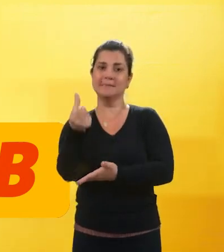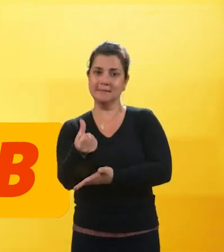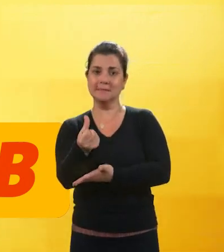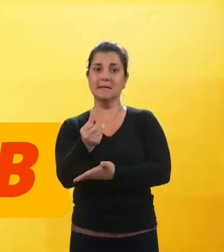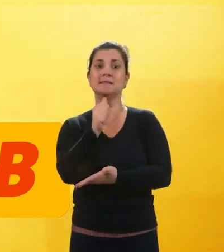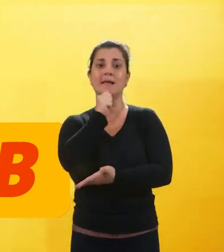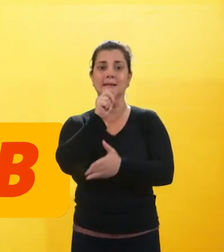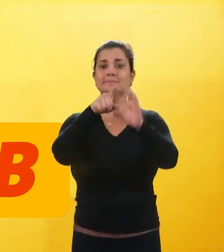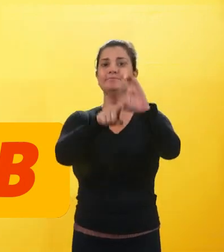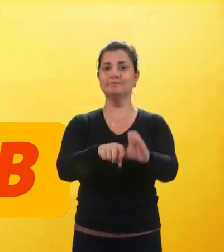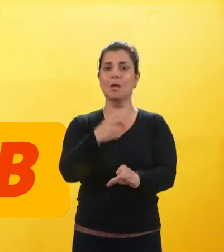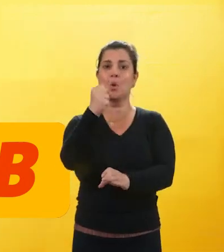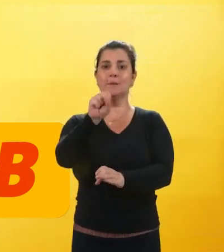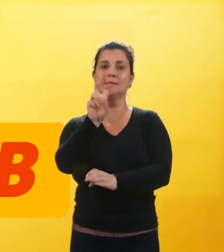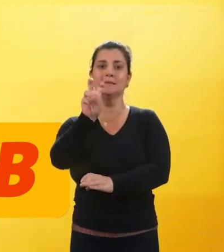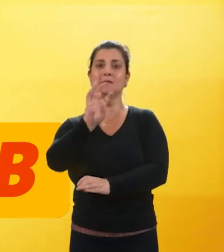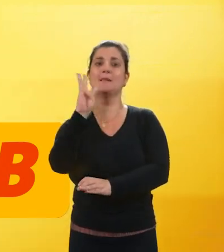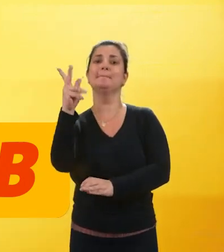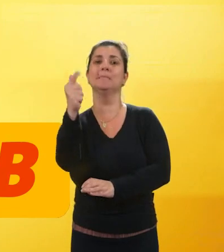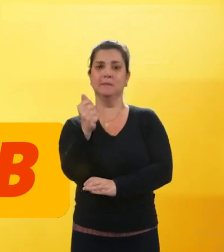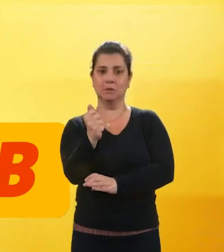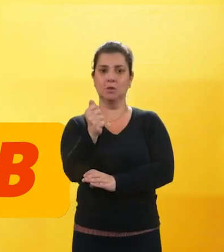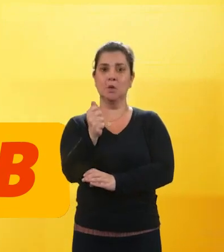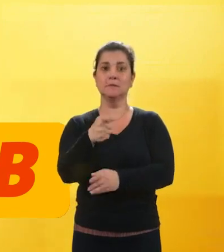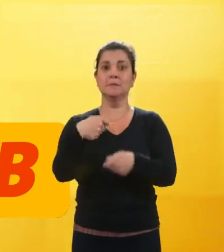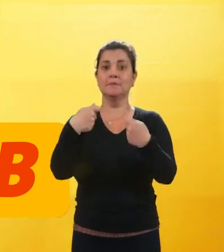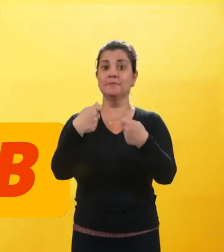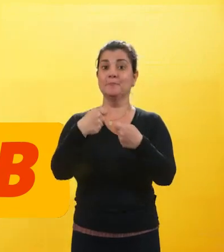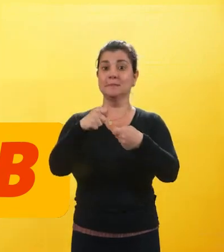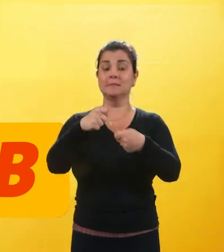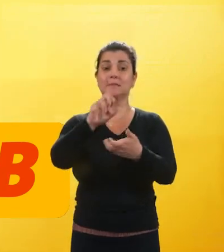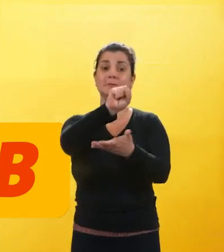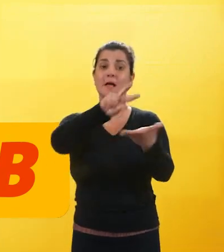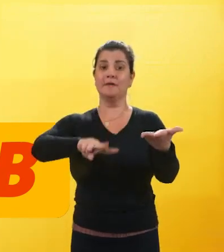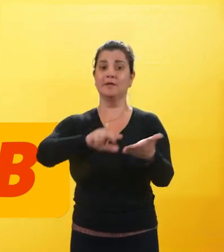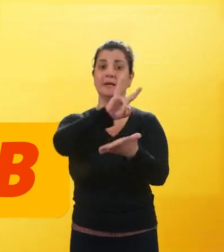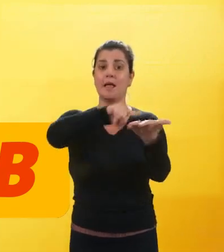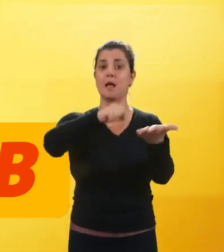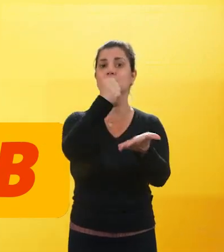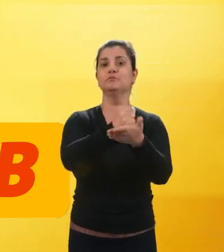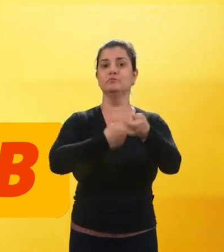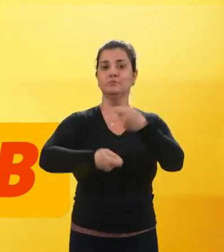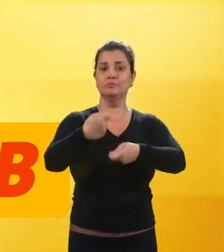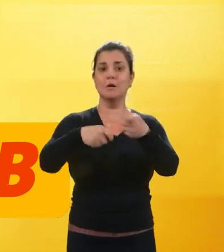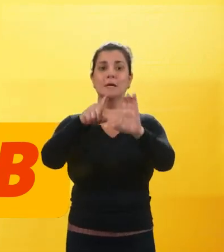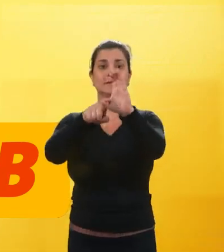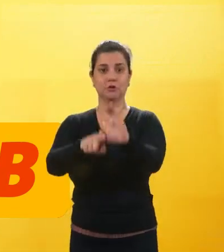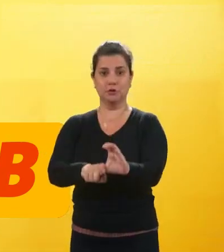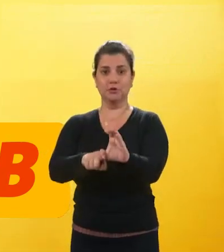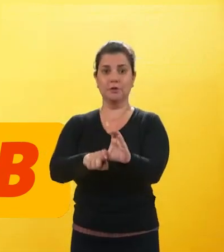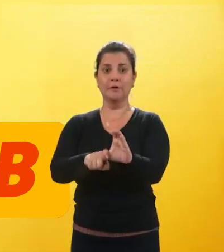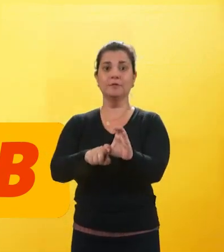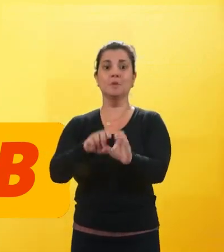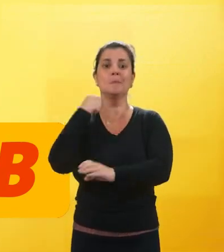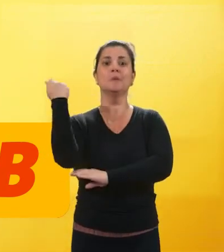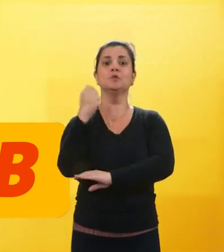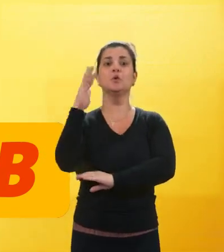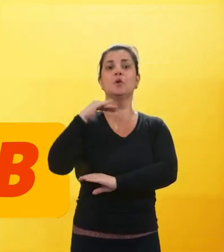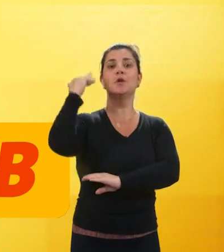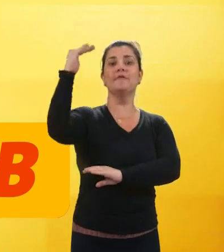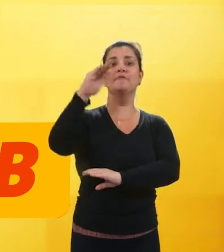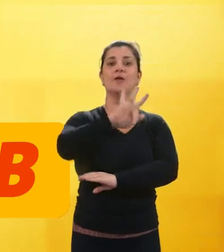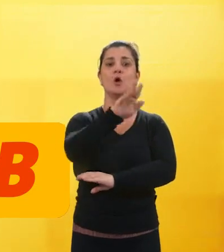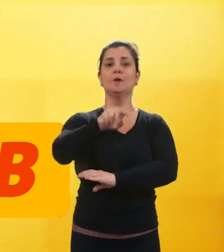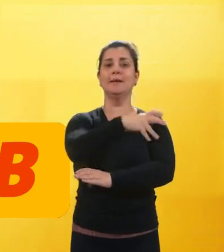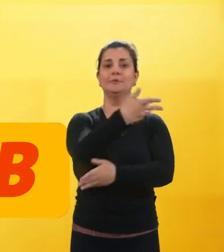26 e ainda deve 85 bilhões. Vamos rever o contrato da negociação da dívida para o Rio